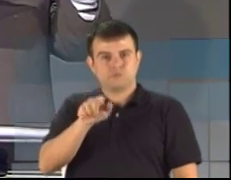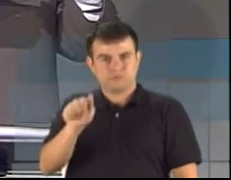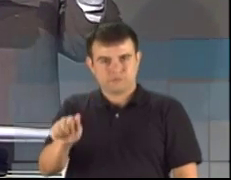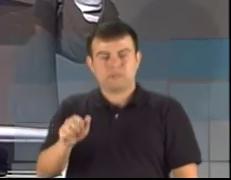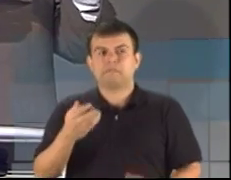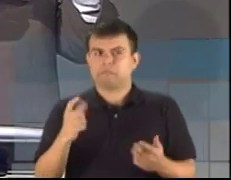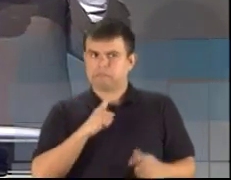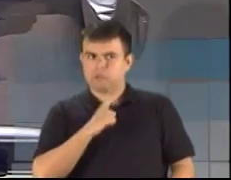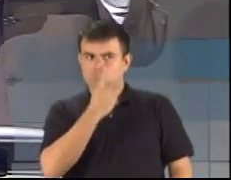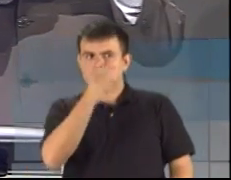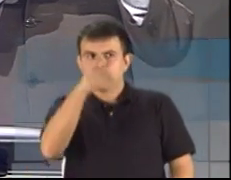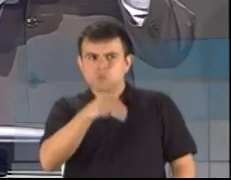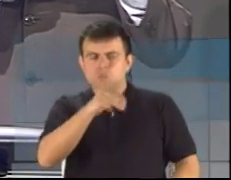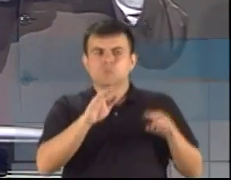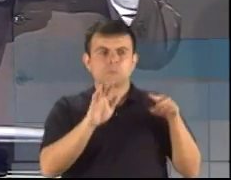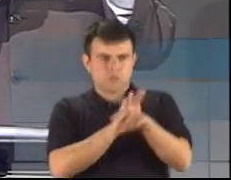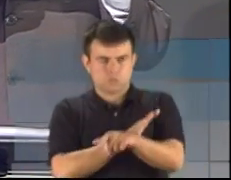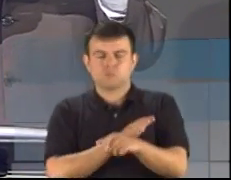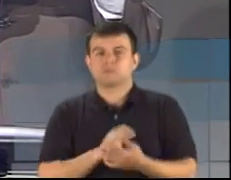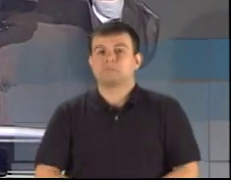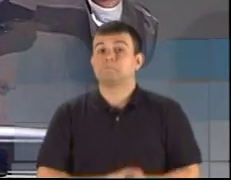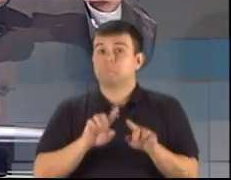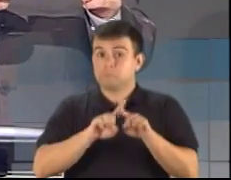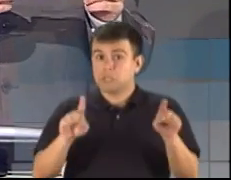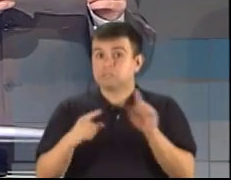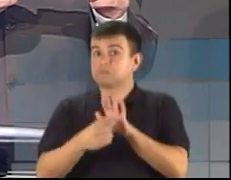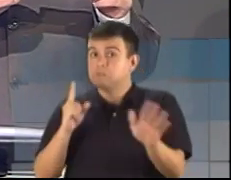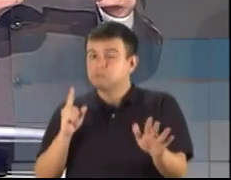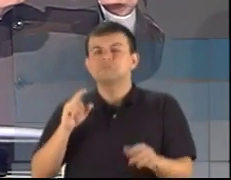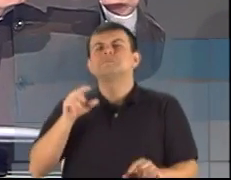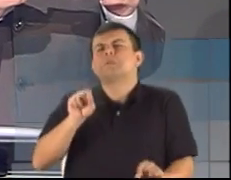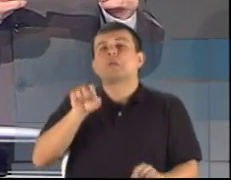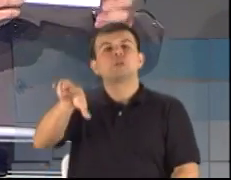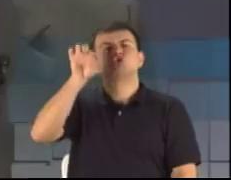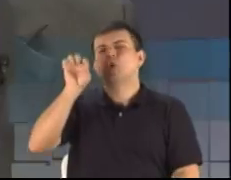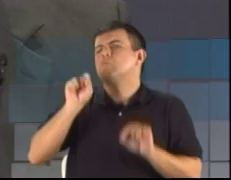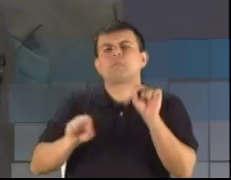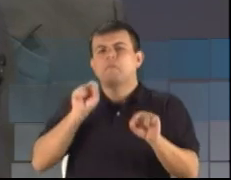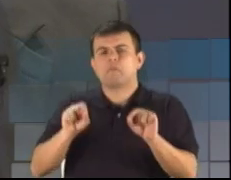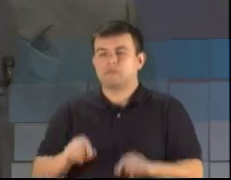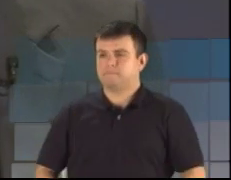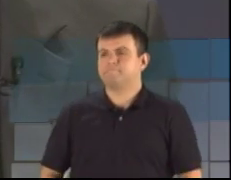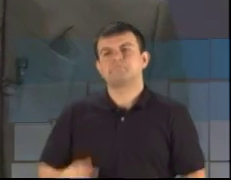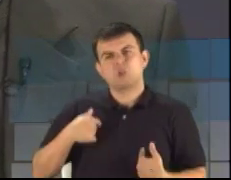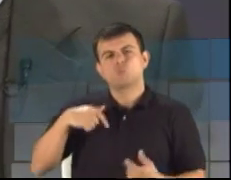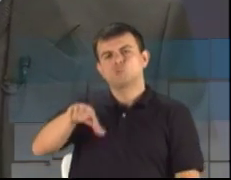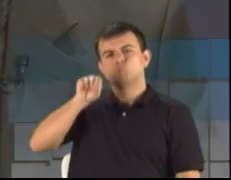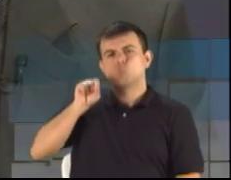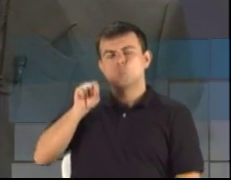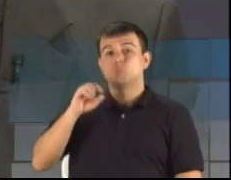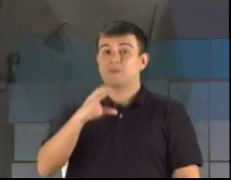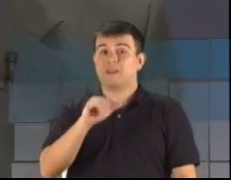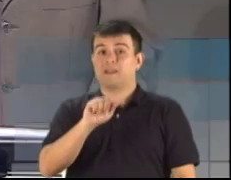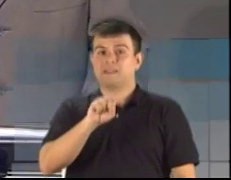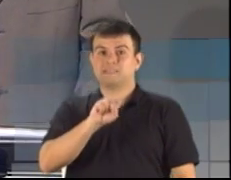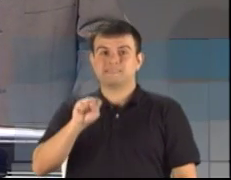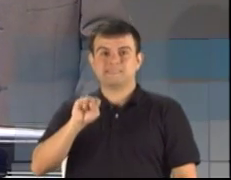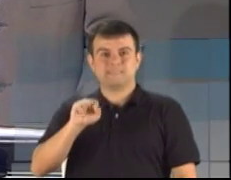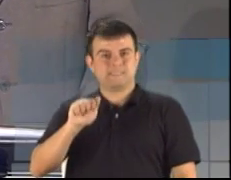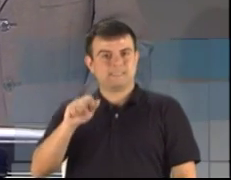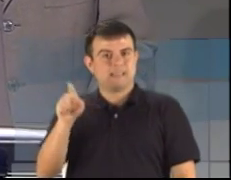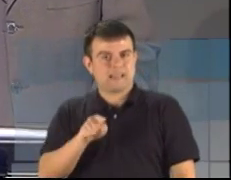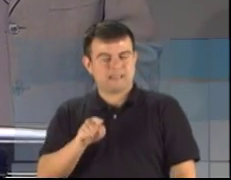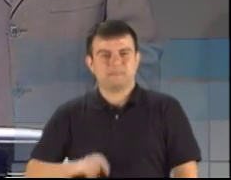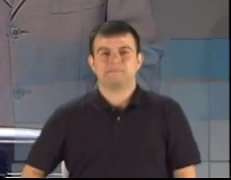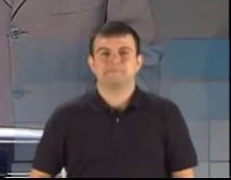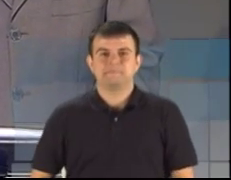minuto para fazer a pergunta. Antes disso, lembrando, quem o senhor escolhe? Eu escolho o Cassiá. Então, candidato, lembrando, o senhor